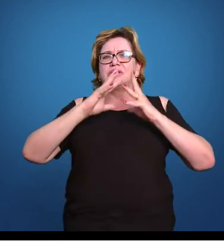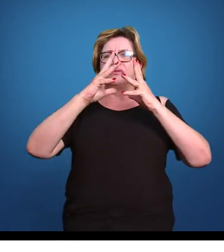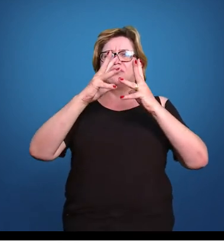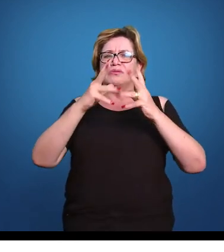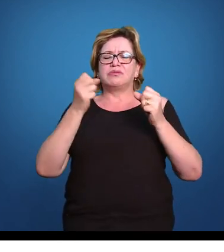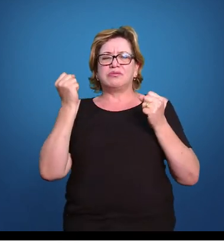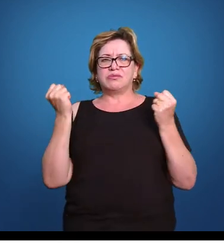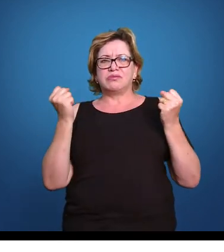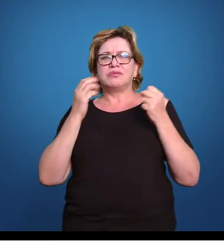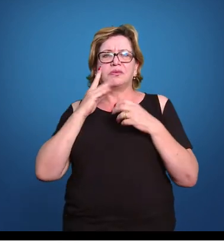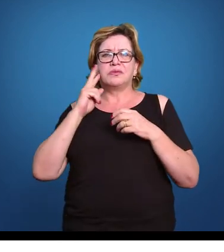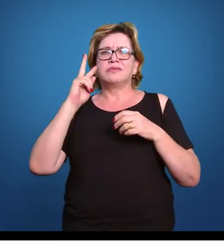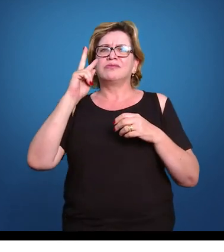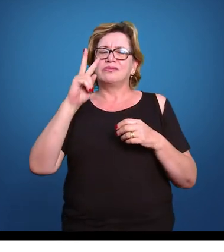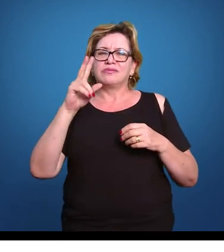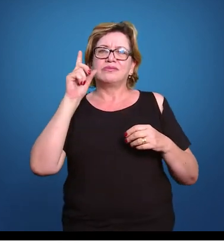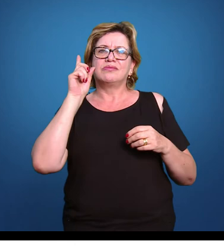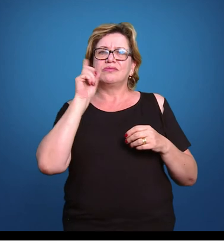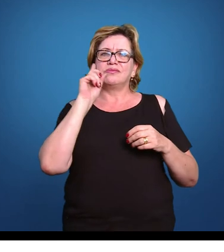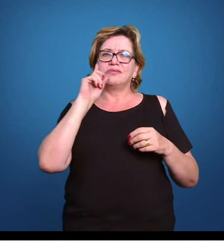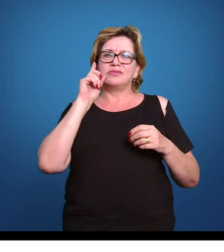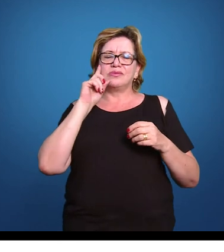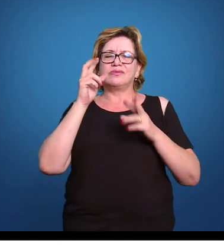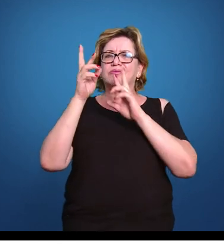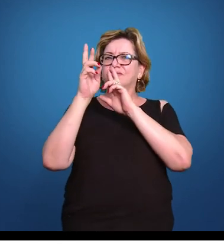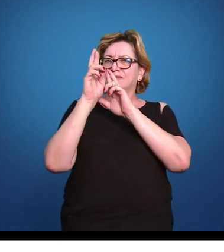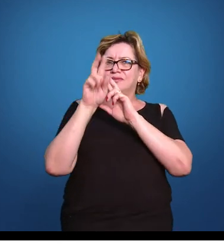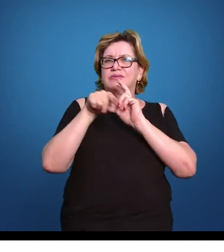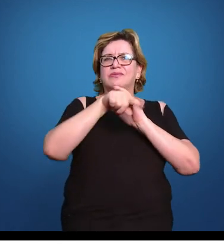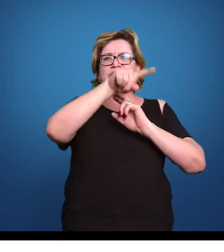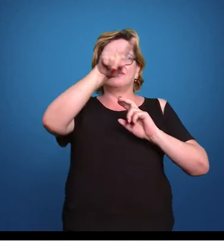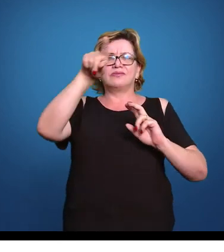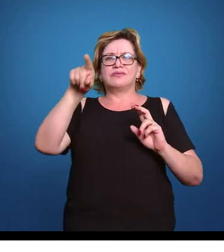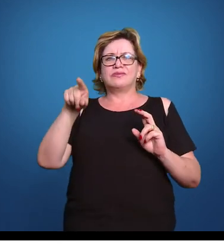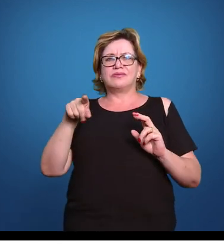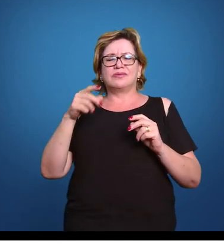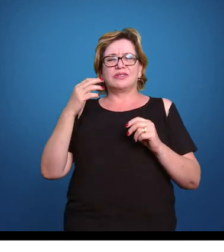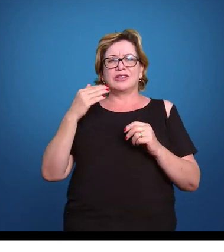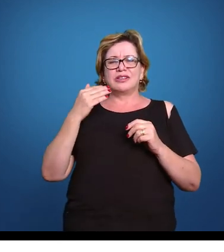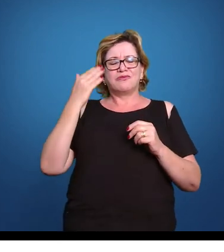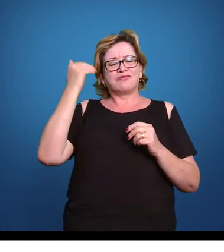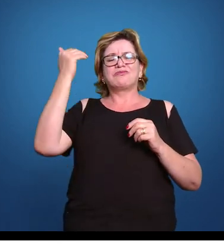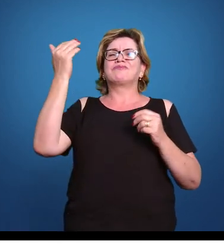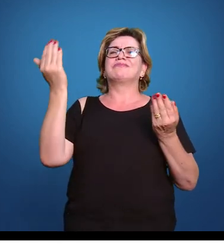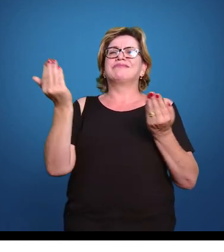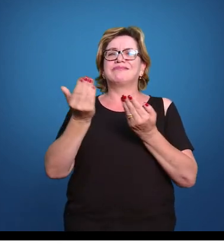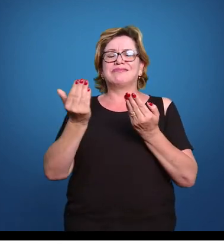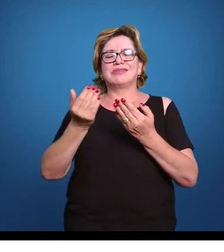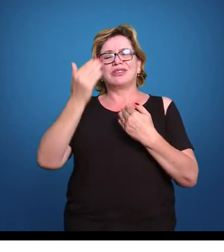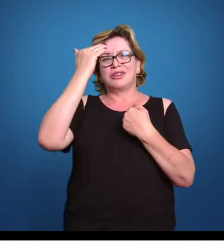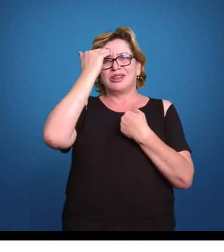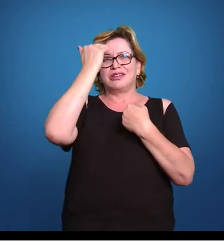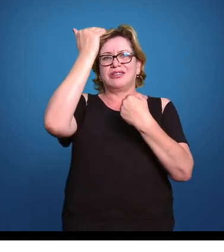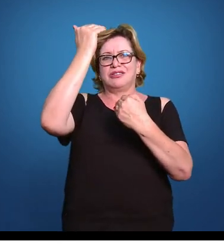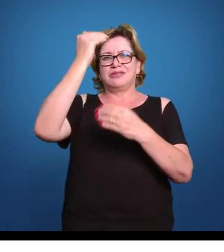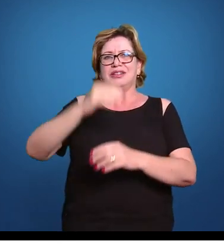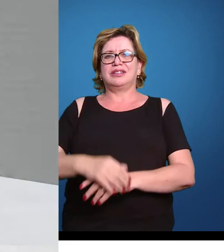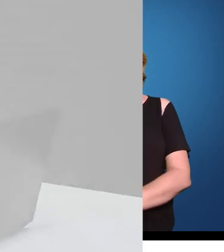vocês acessam todos os dias. E esperamos que vocês tenham sucesso nessa empreitada. Obrigado.